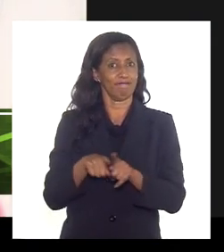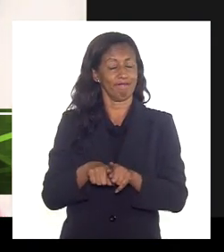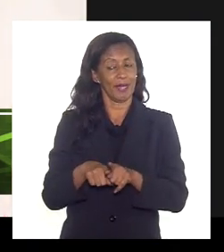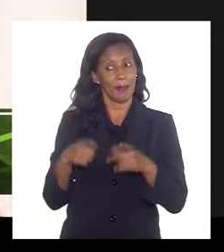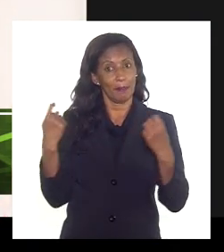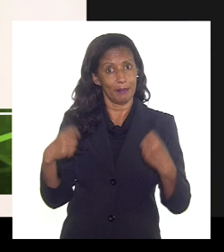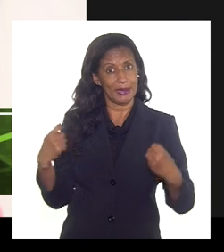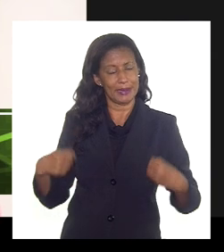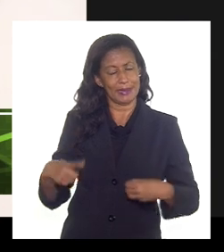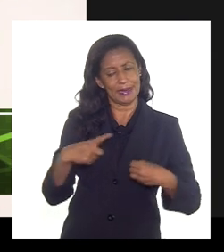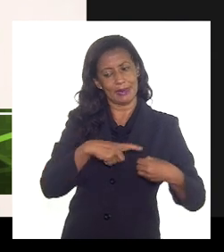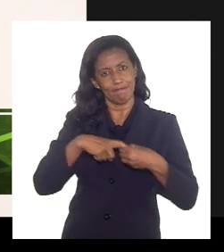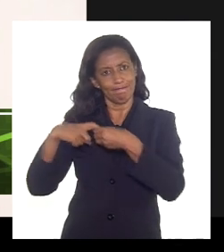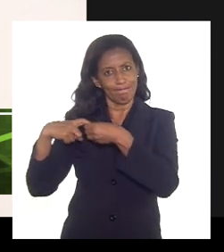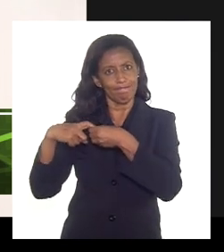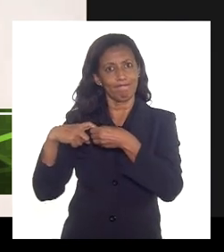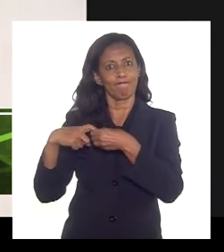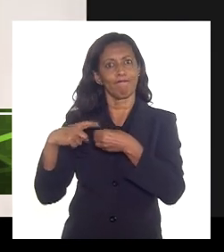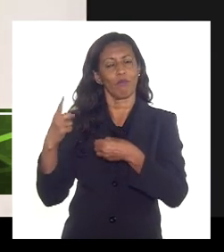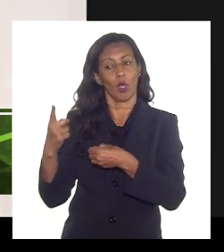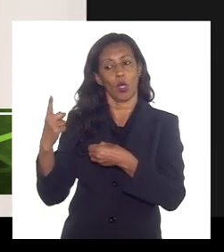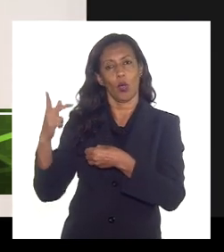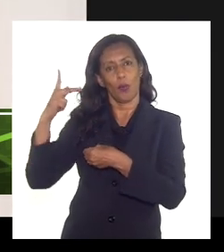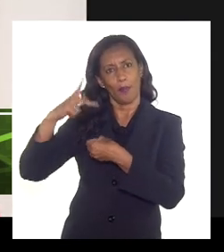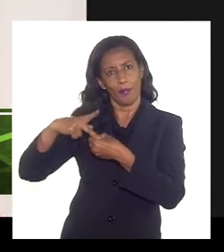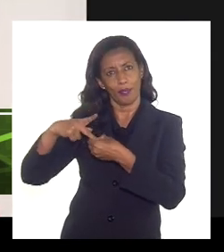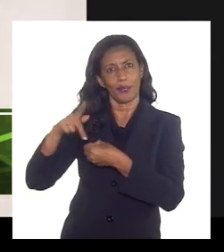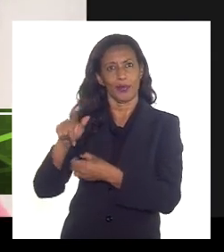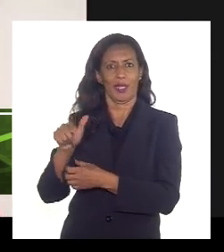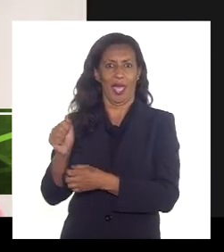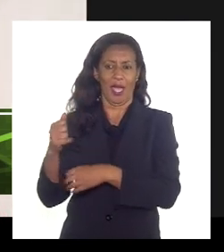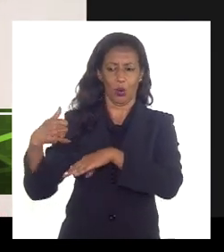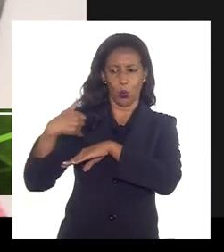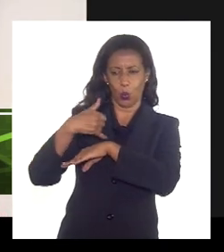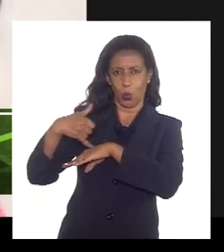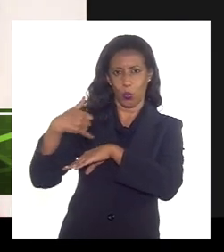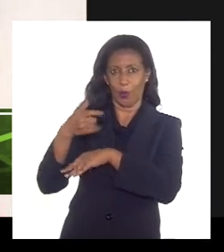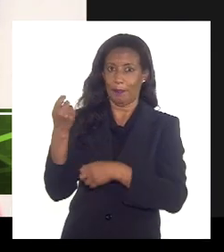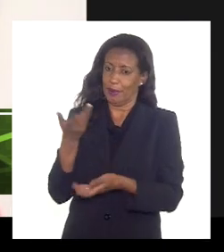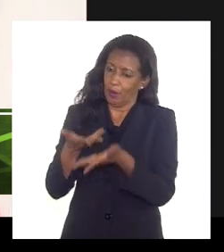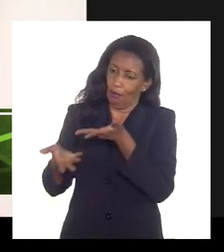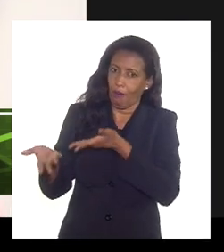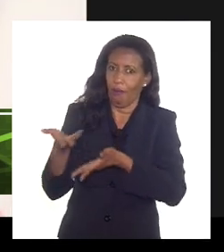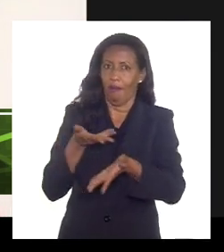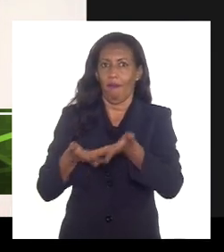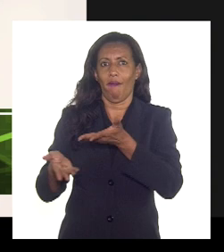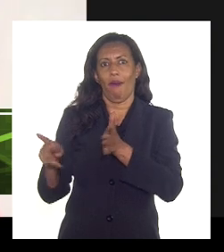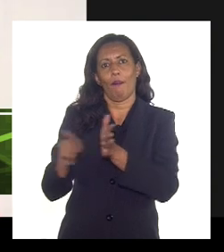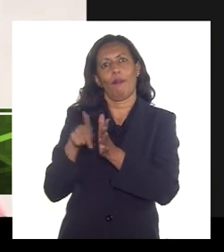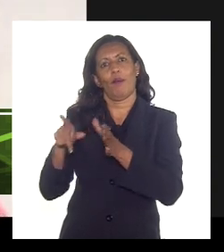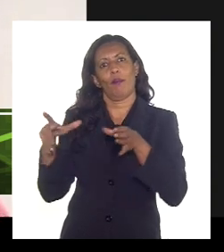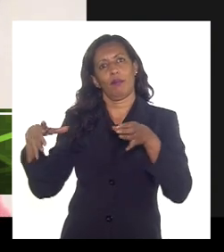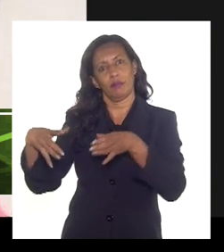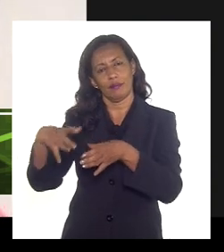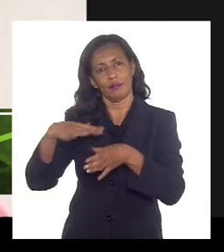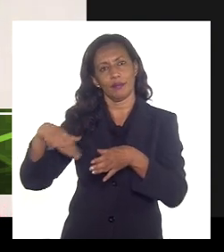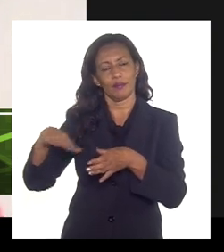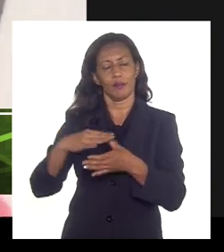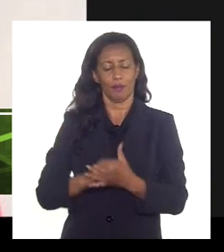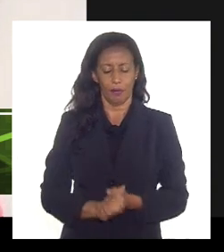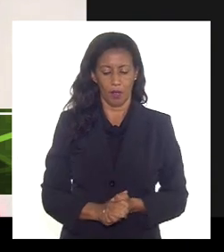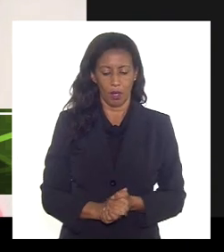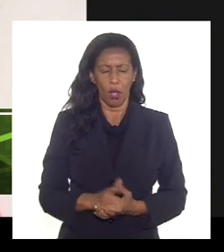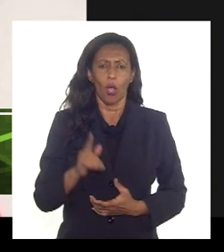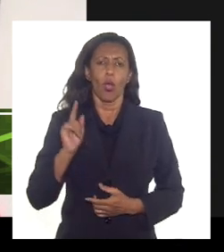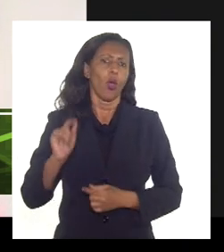dependente do setor de óleo e gás então a gente costuma ter bastante conversa com o pessoal do setor o que me foi passado